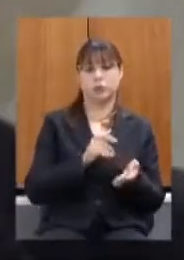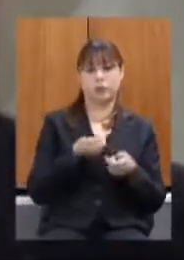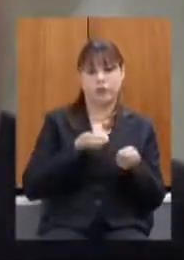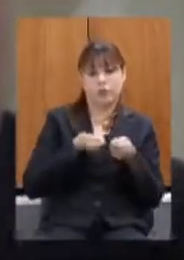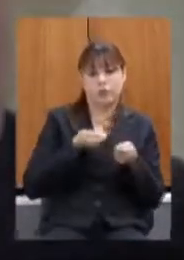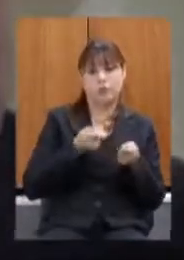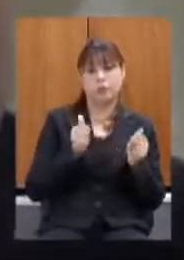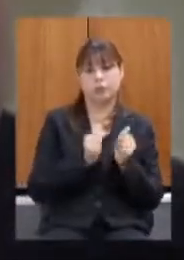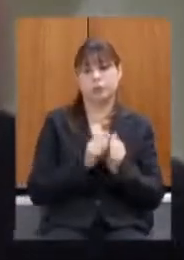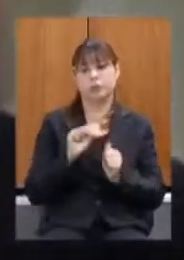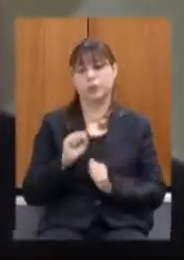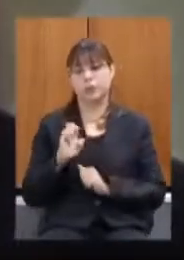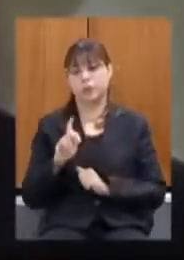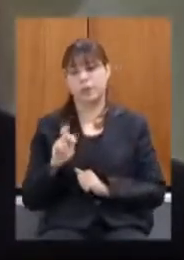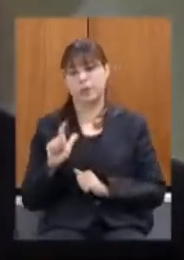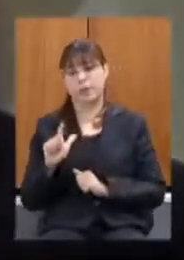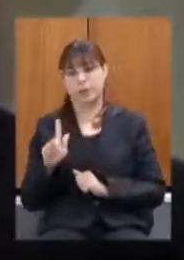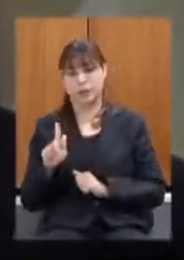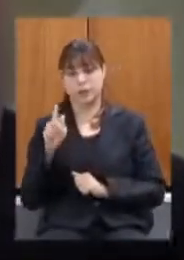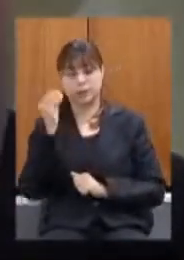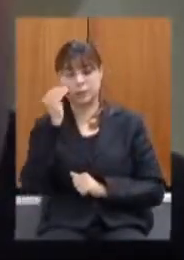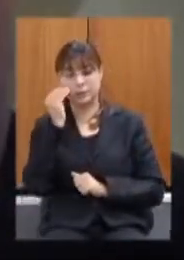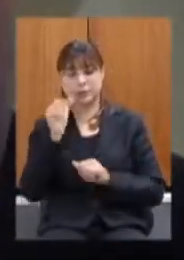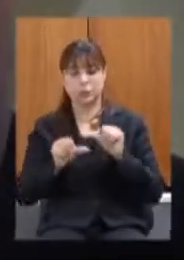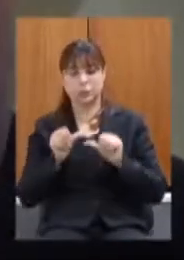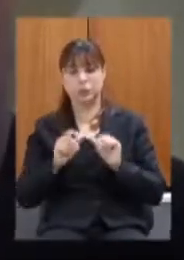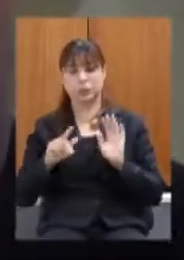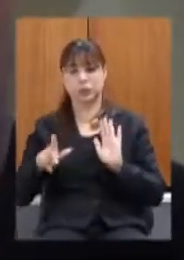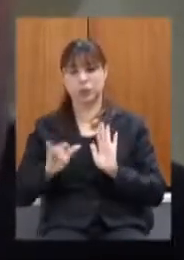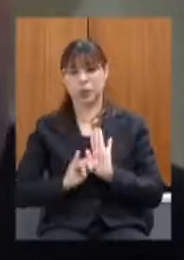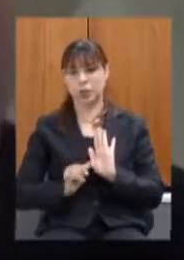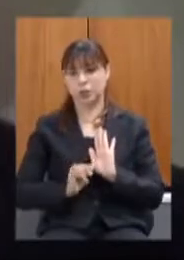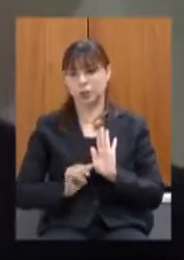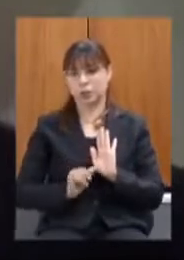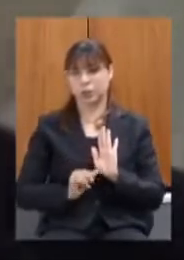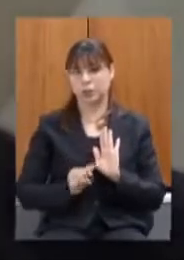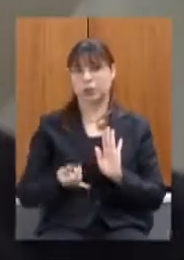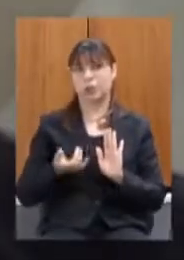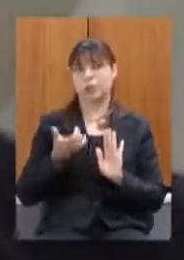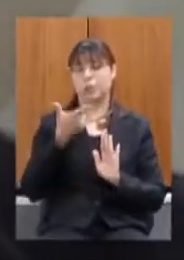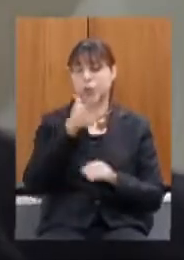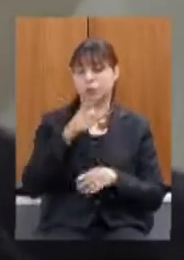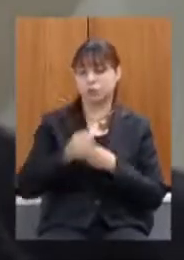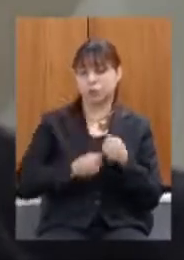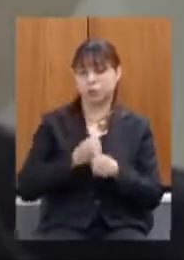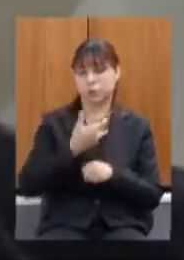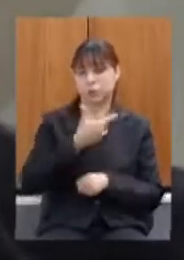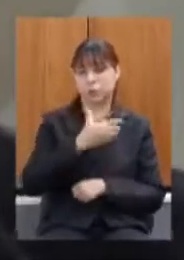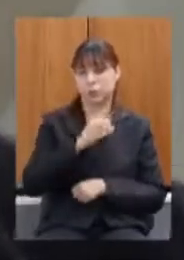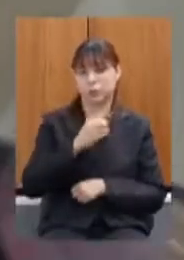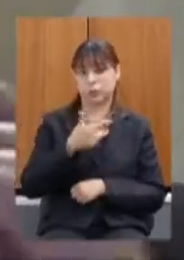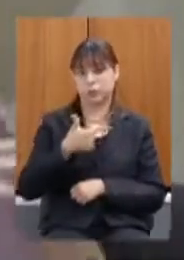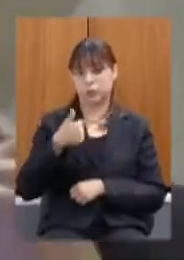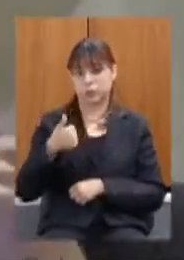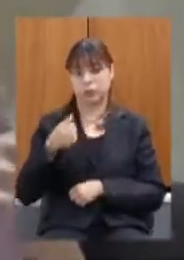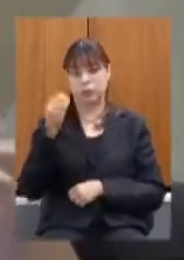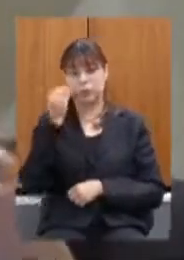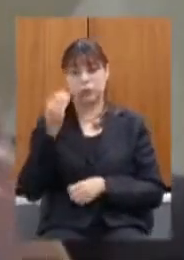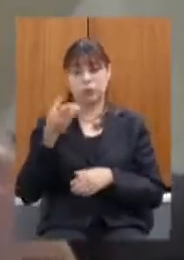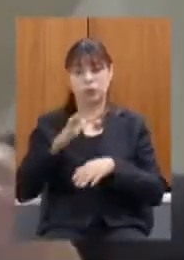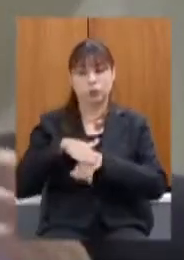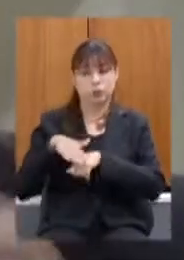mudar as condições do edital de tal forma que no início de 2021 estamos conversando com as operadoras